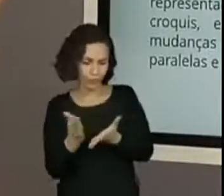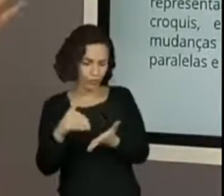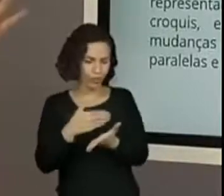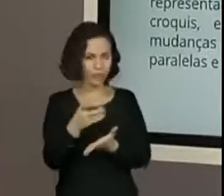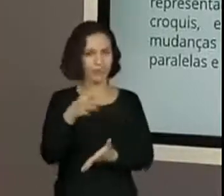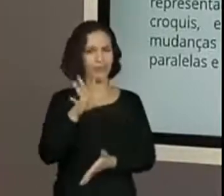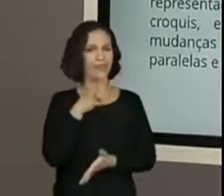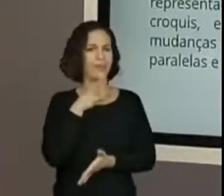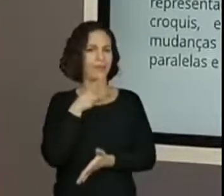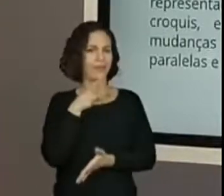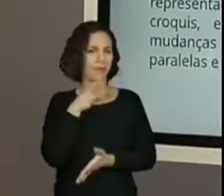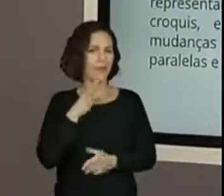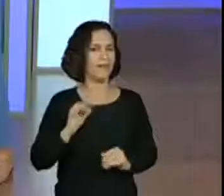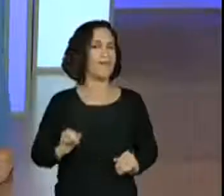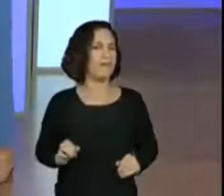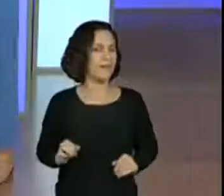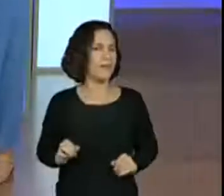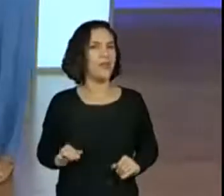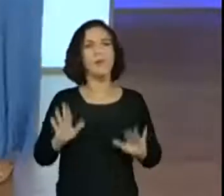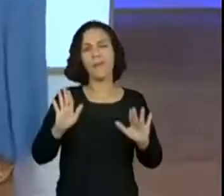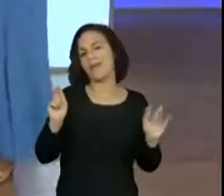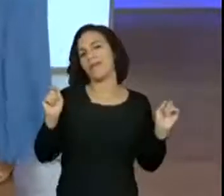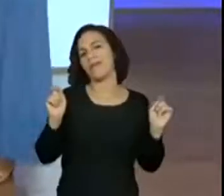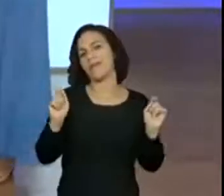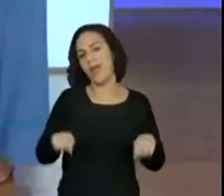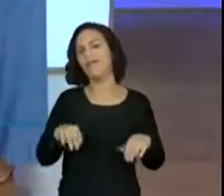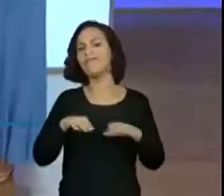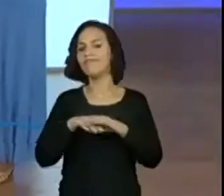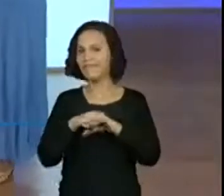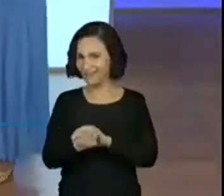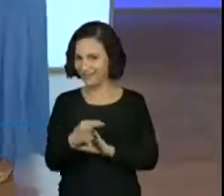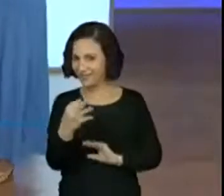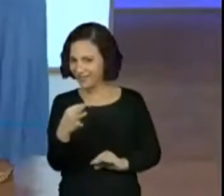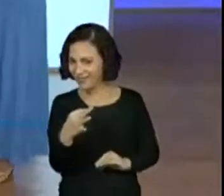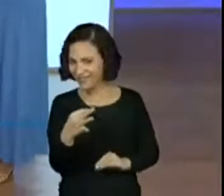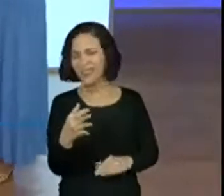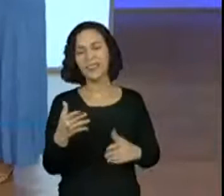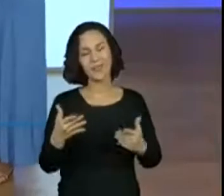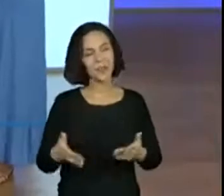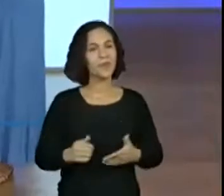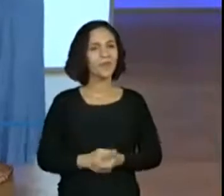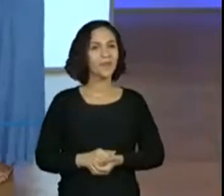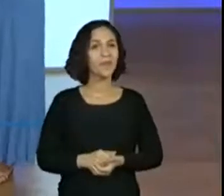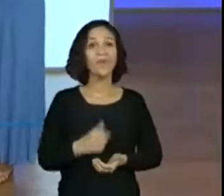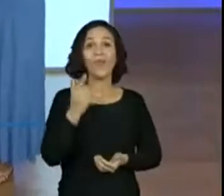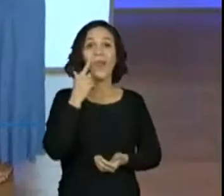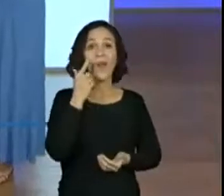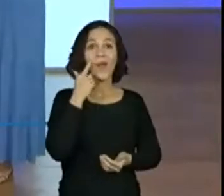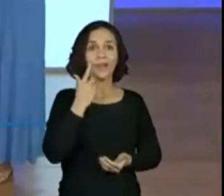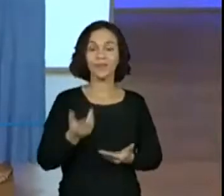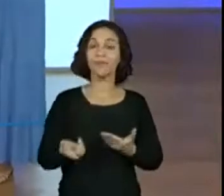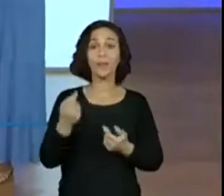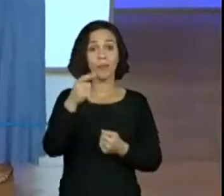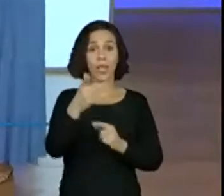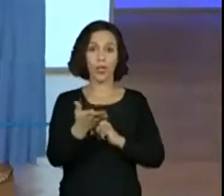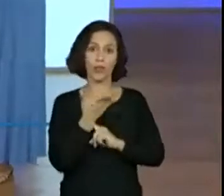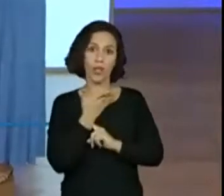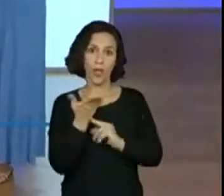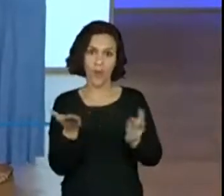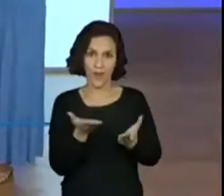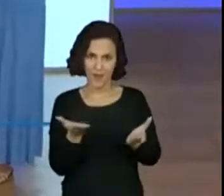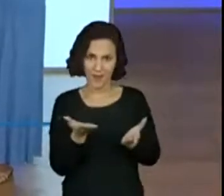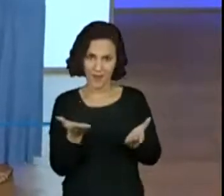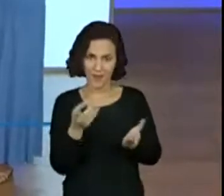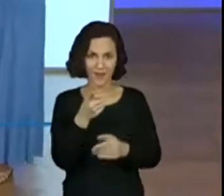olho fechado. De olho fechado não, porque senão não consegue pegar os monstrinhos. isso, exatamente. Mas consegue fazer. Olha lá, eu vou precisar da ajuda de vocês